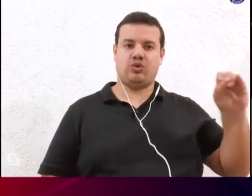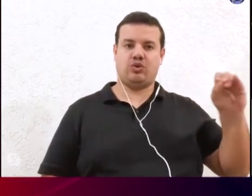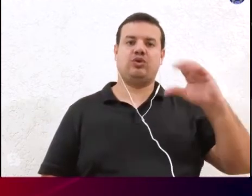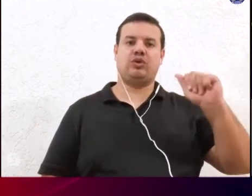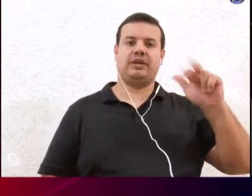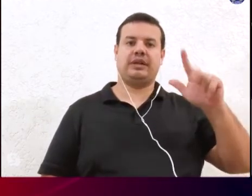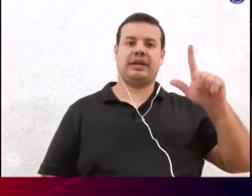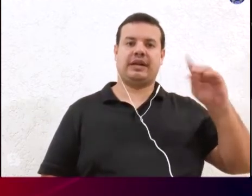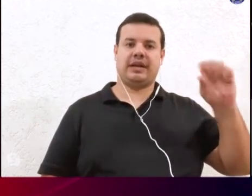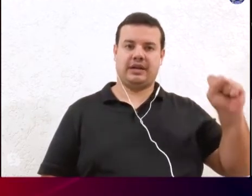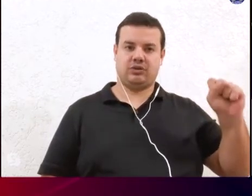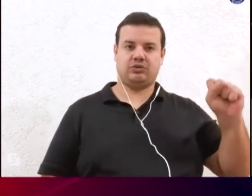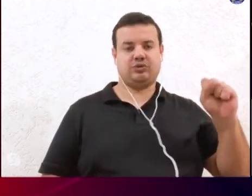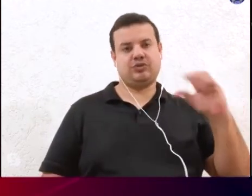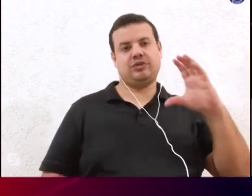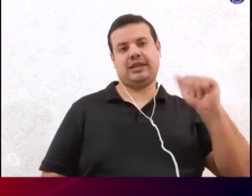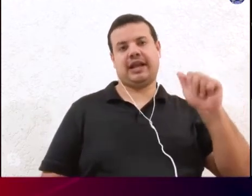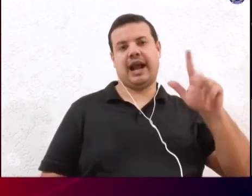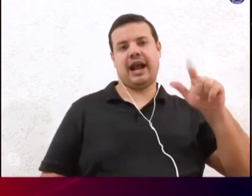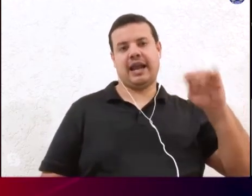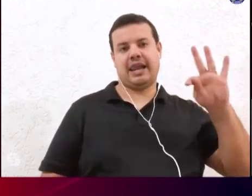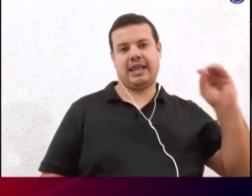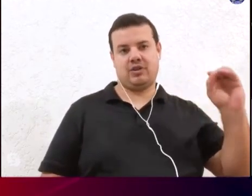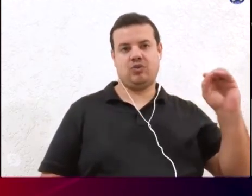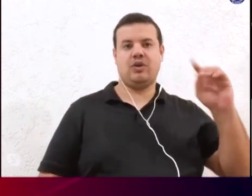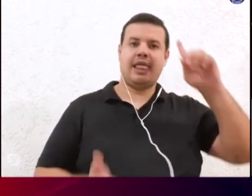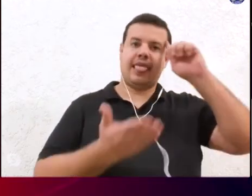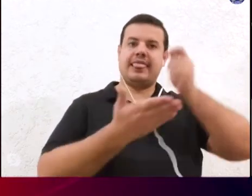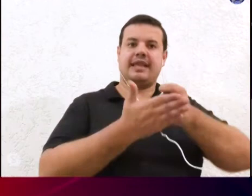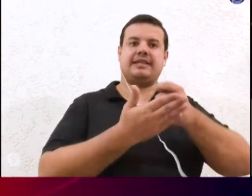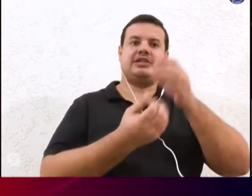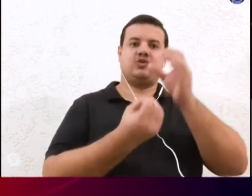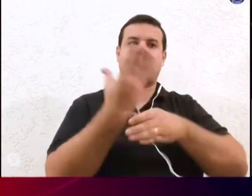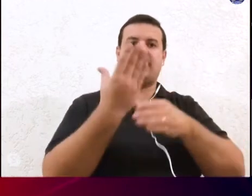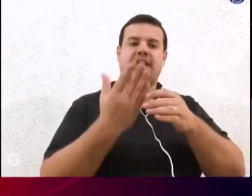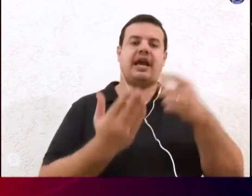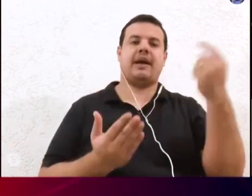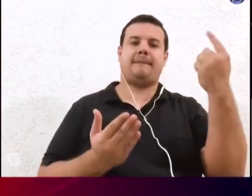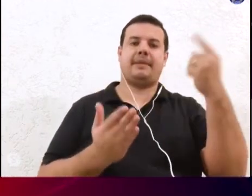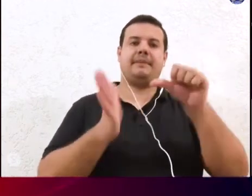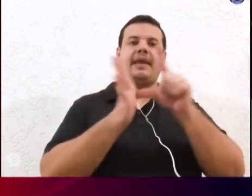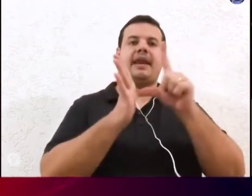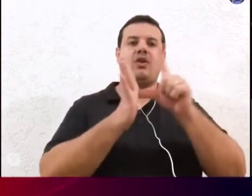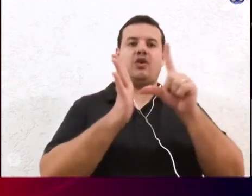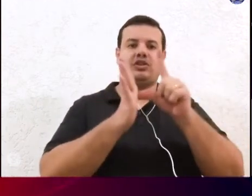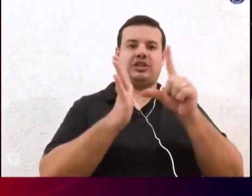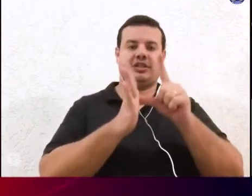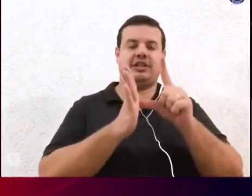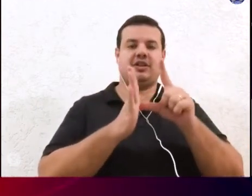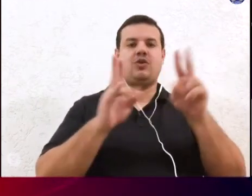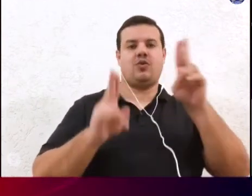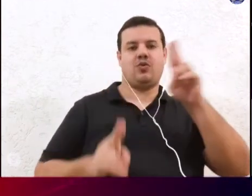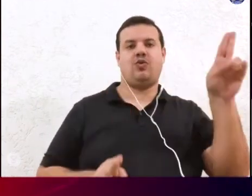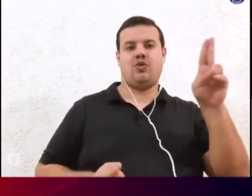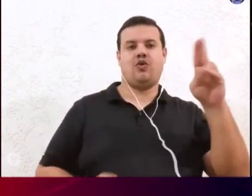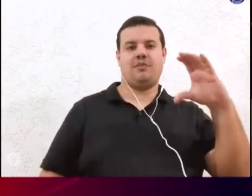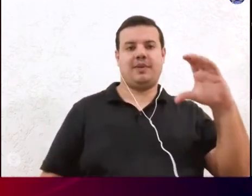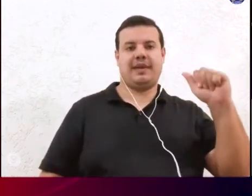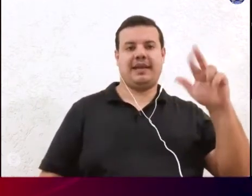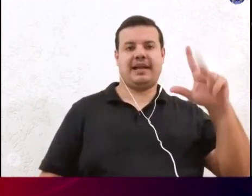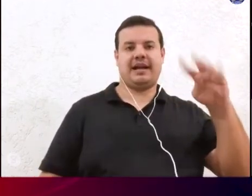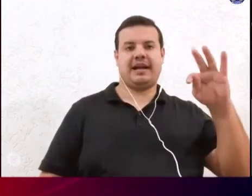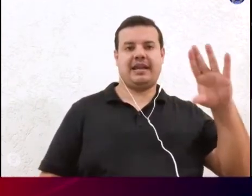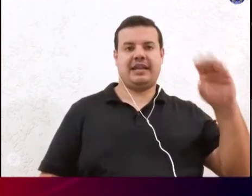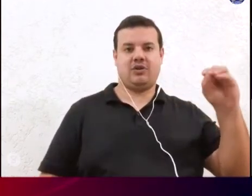Carlito decidiram montar a primeira loja denominada de Carlitos Colchões e escolheram a cidade de Botucatu